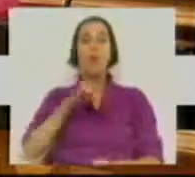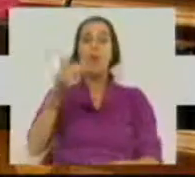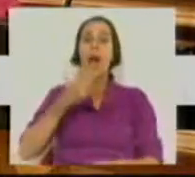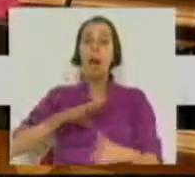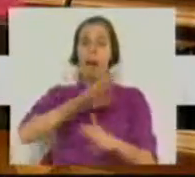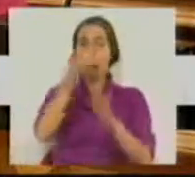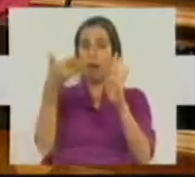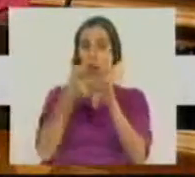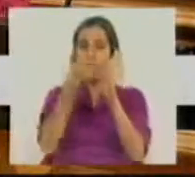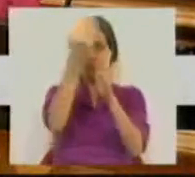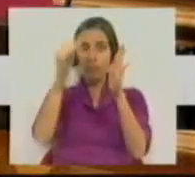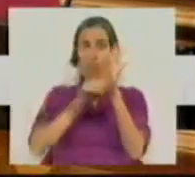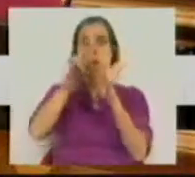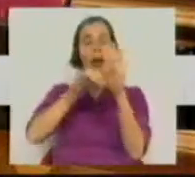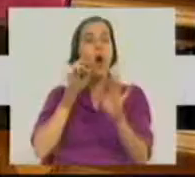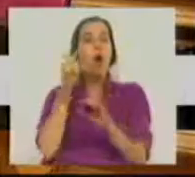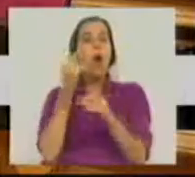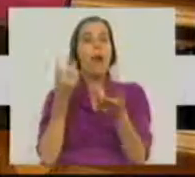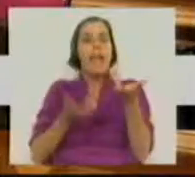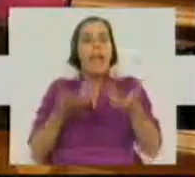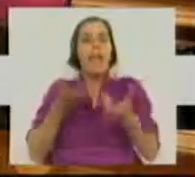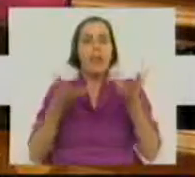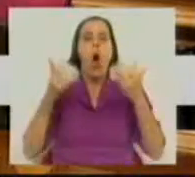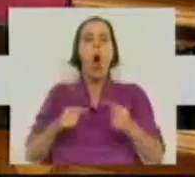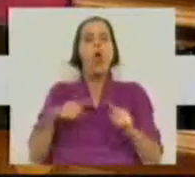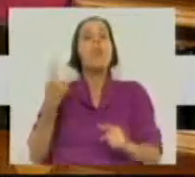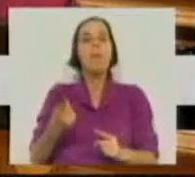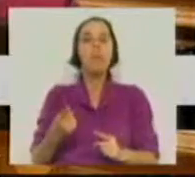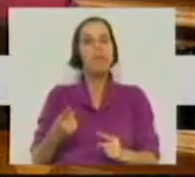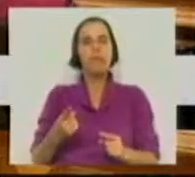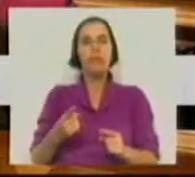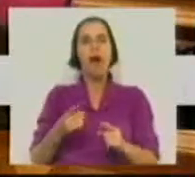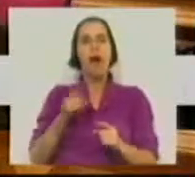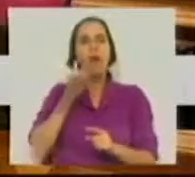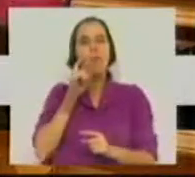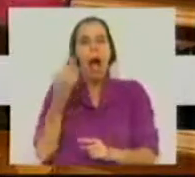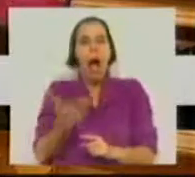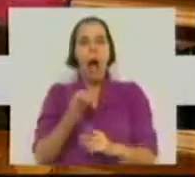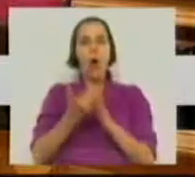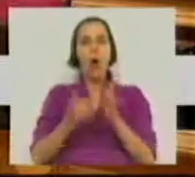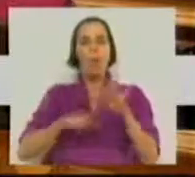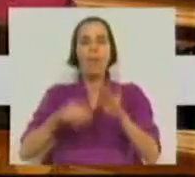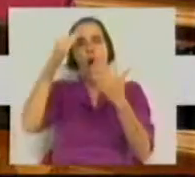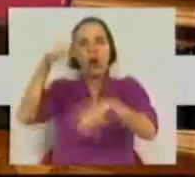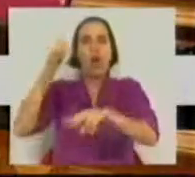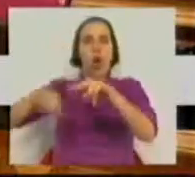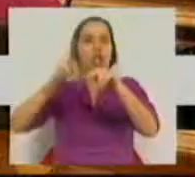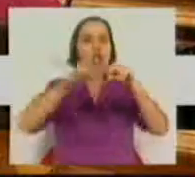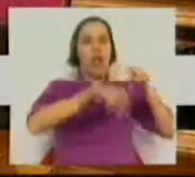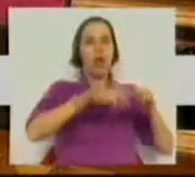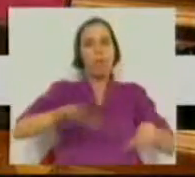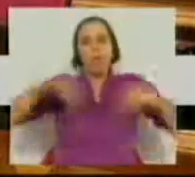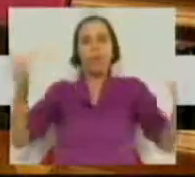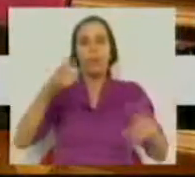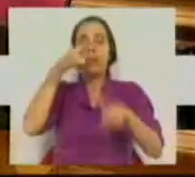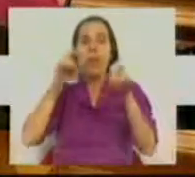querem introduzir lá a regradora de equilíbrio orçamental para permitir ter cobertura constitucional para fazer os cortes todos se quiserem aos cidadãos.